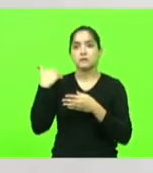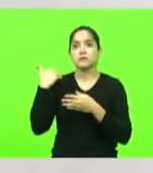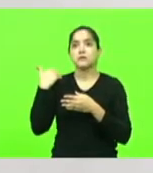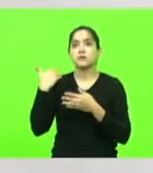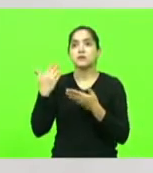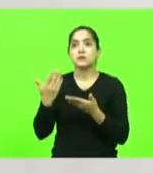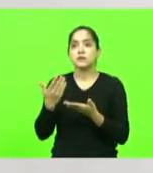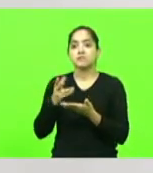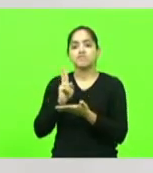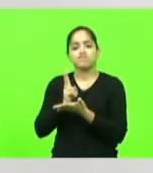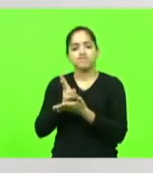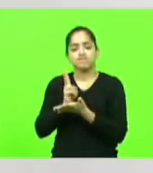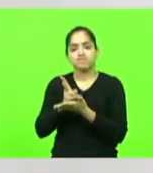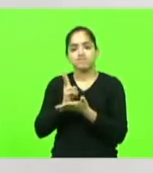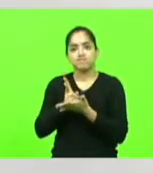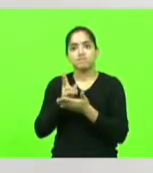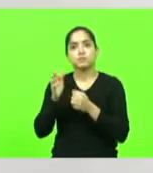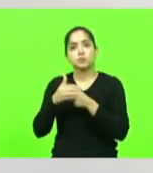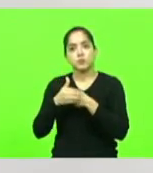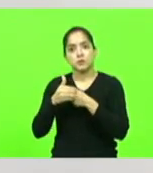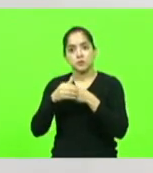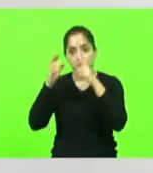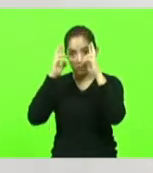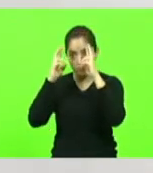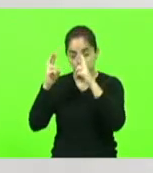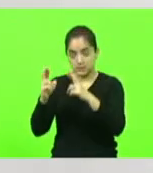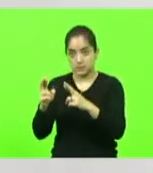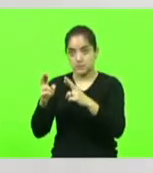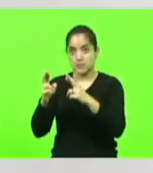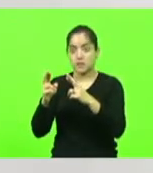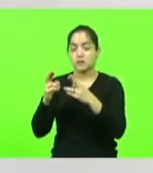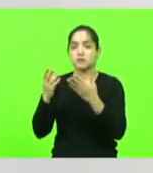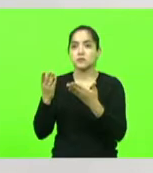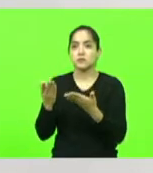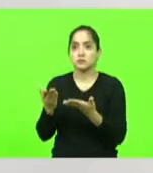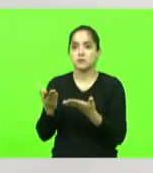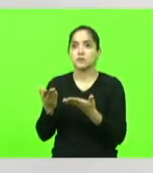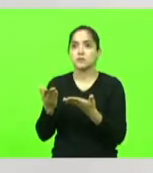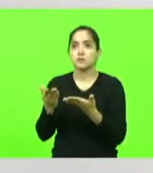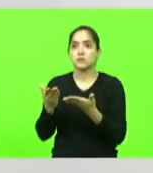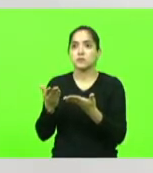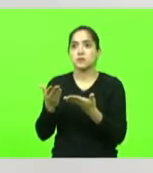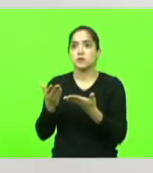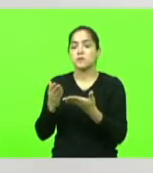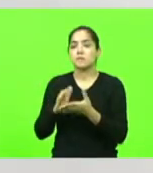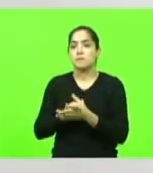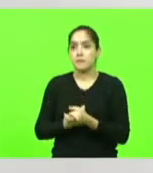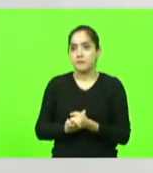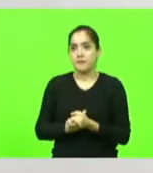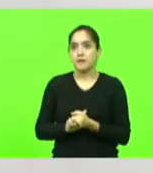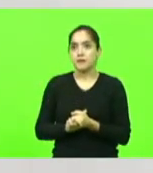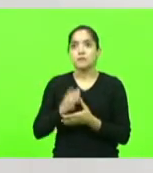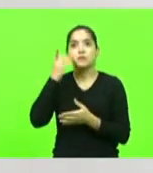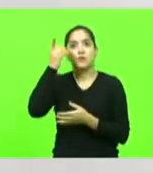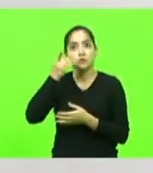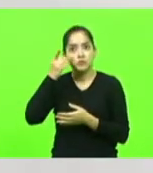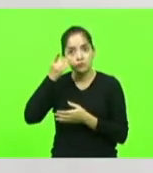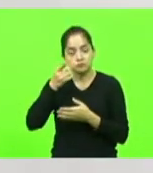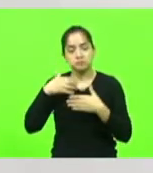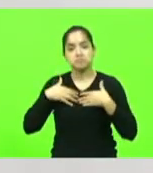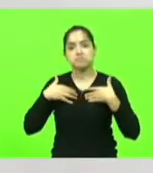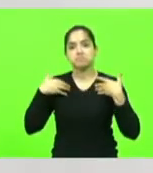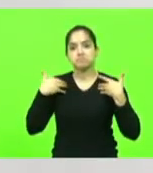sempre com muito carinho e respeito e sempre colocam que ele é um deputado muito honrado